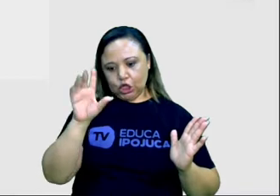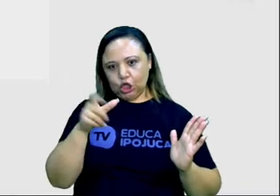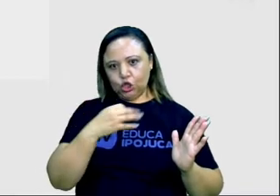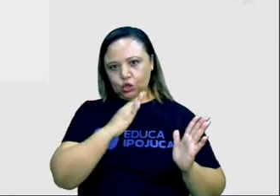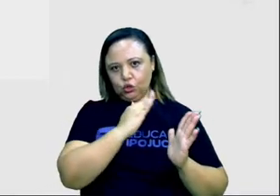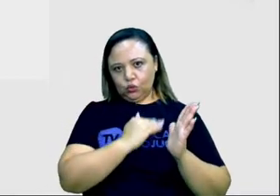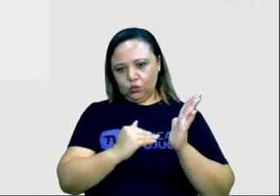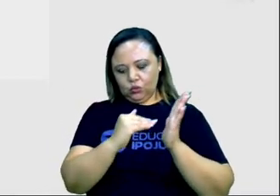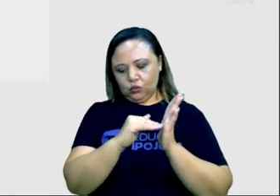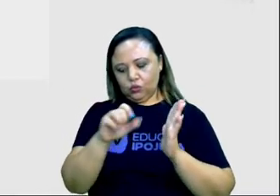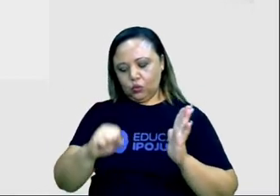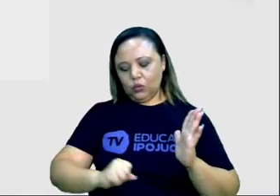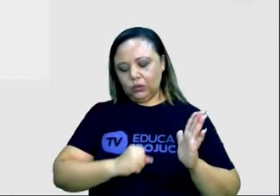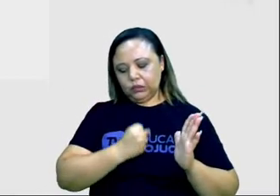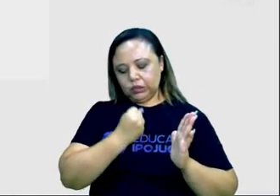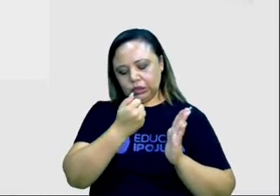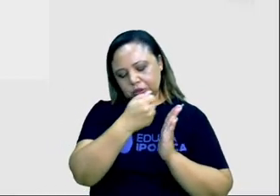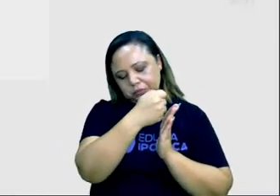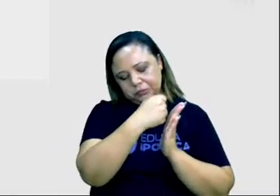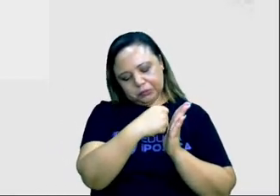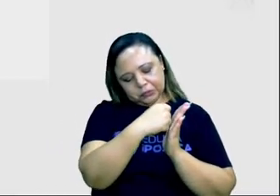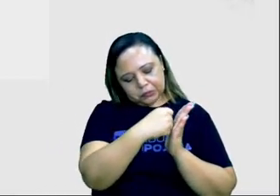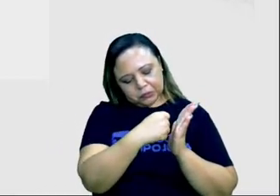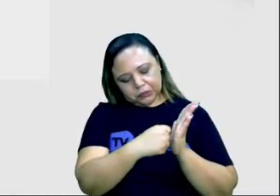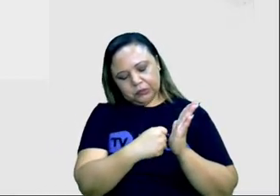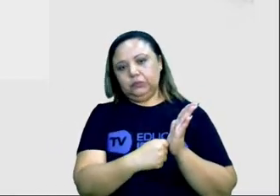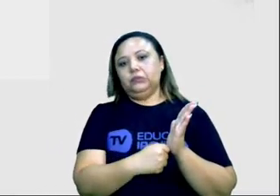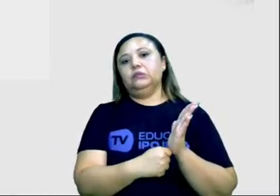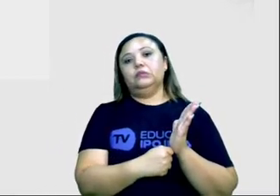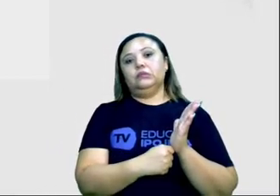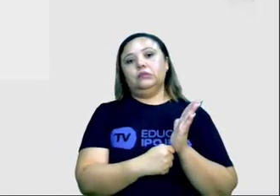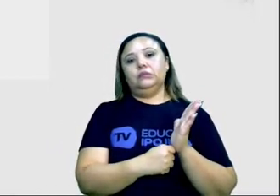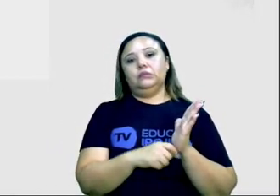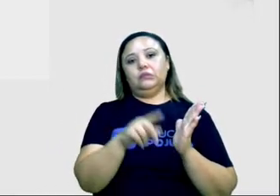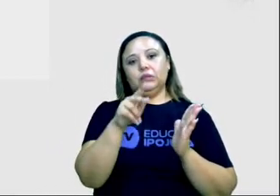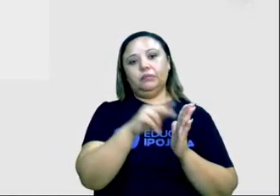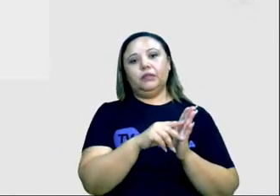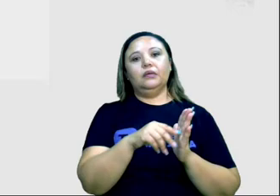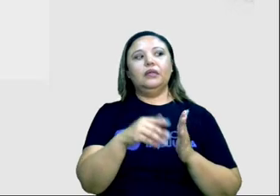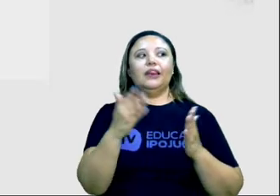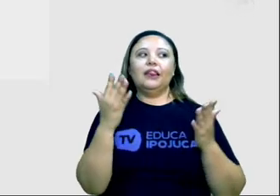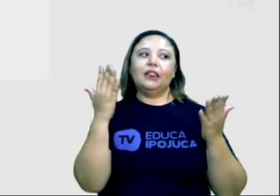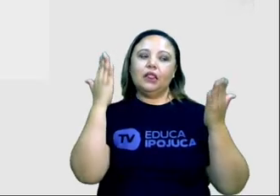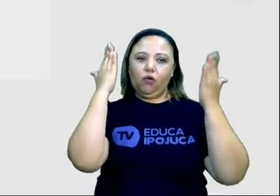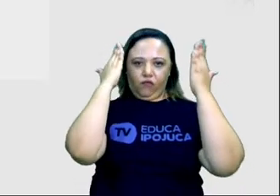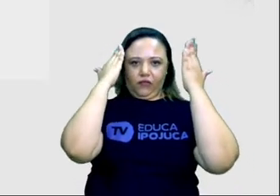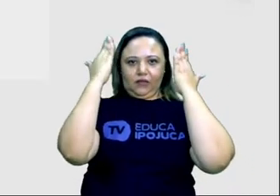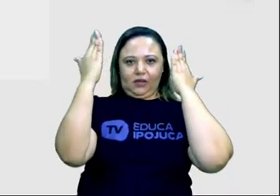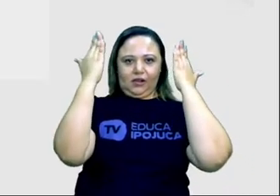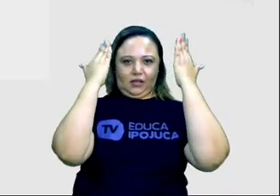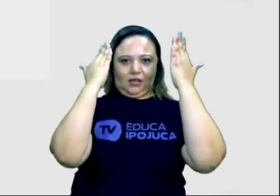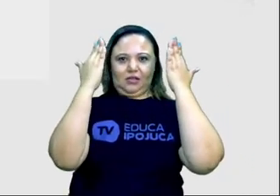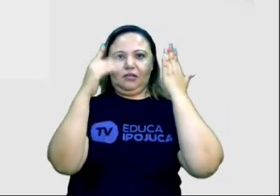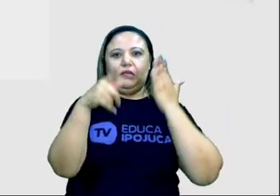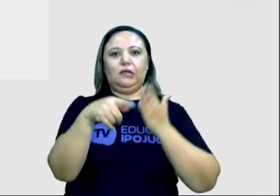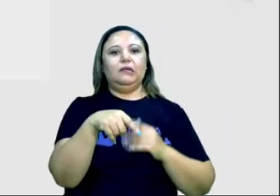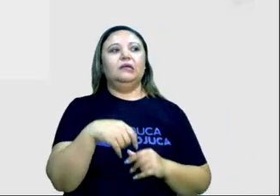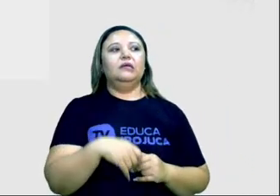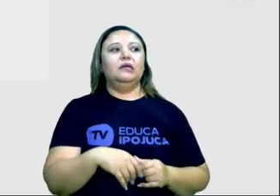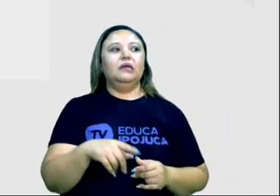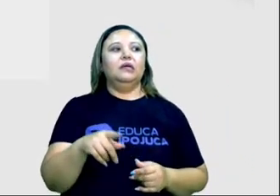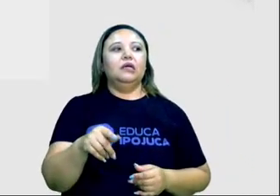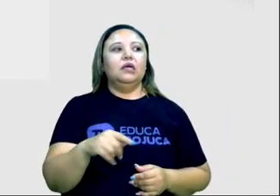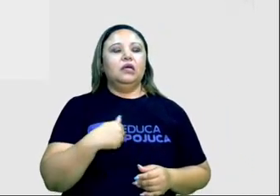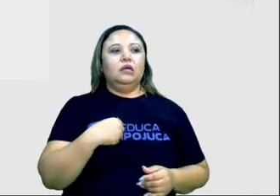está aqui numa situação de uma terapia. Ela provavelmente é uma psicóloga. E aí, ele que está fazendo a terapia, ele diz assim, a